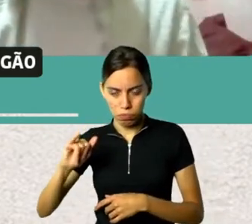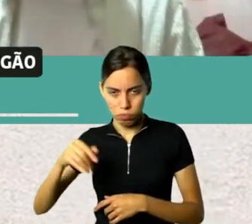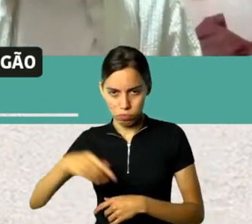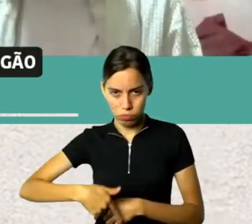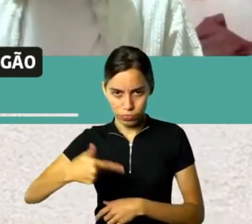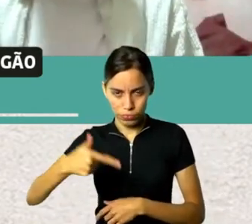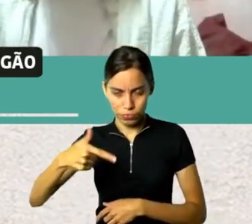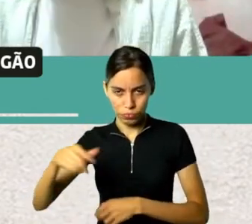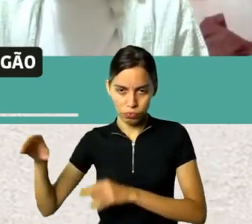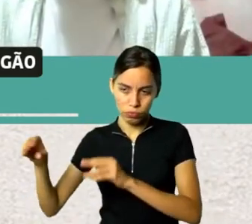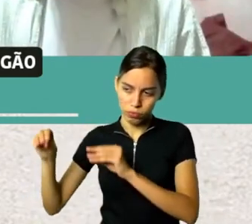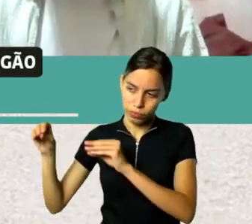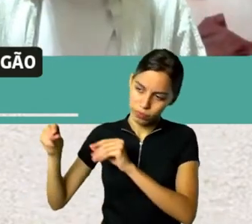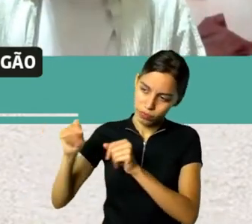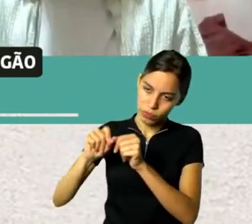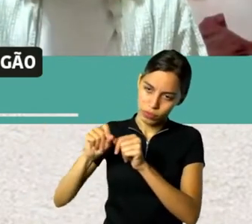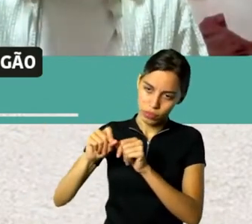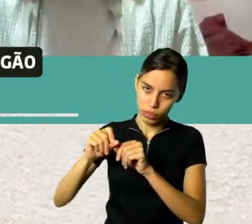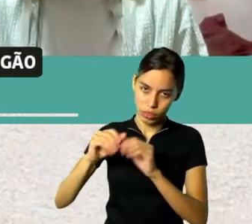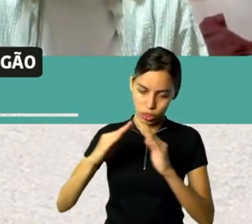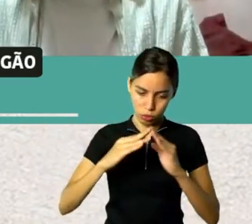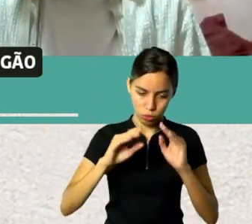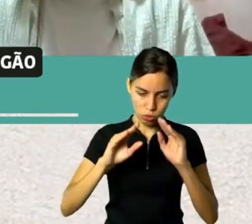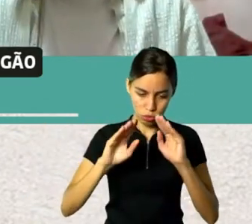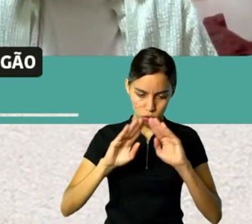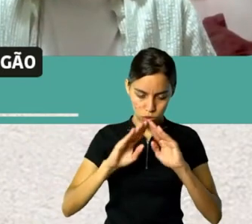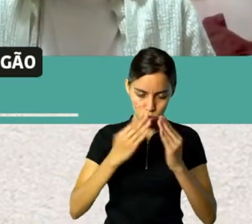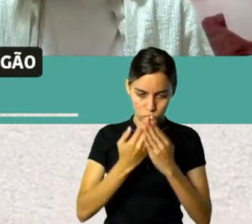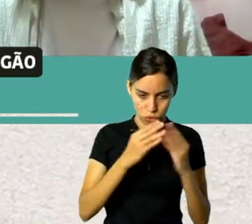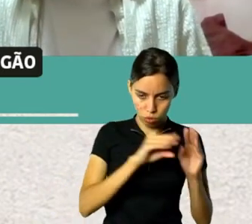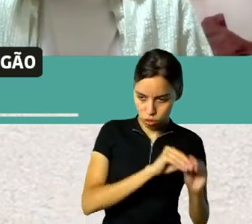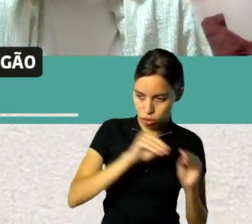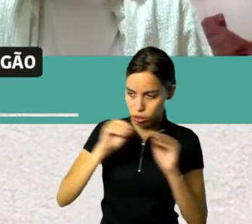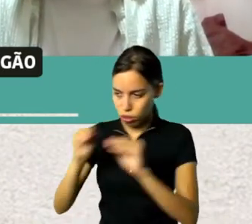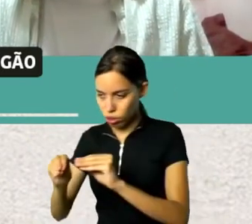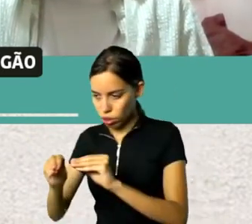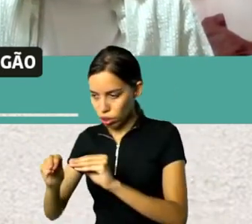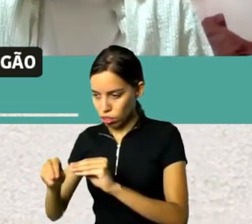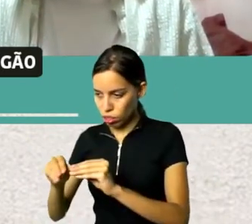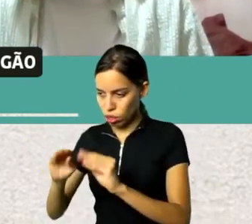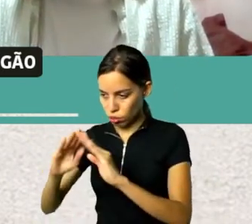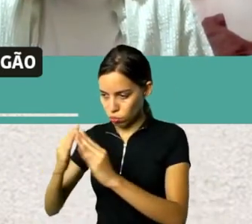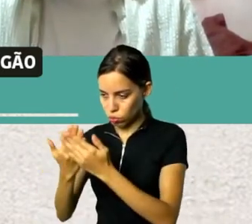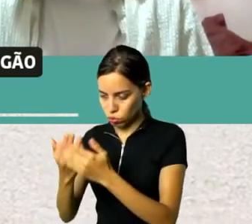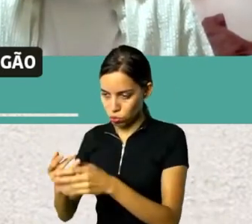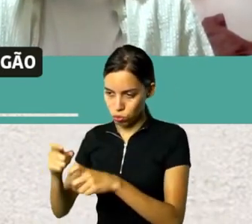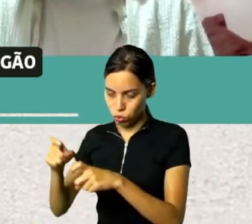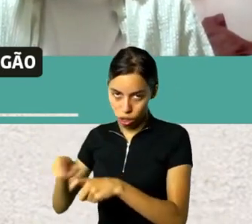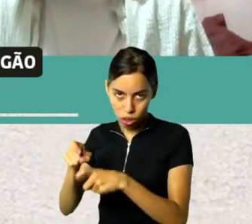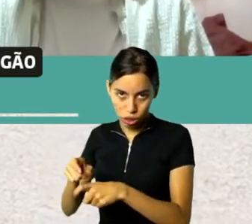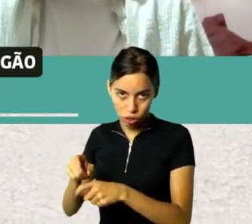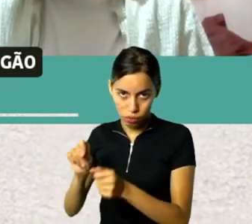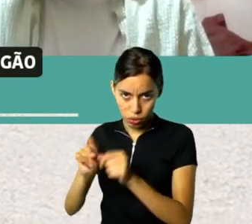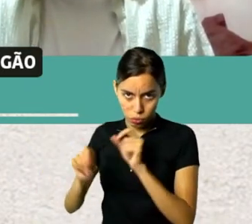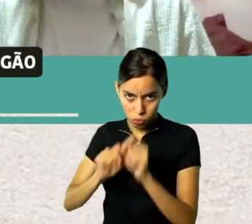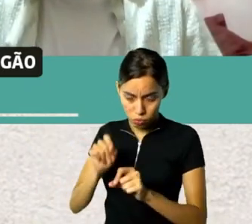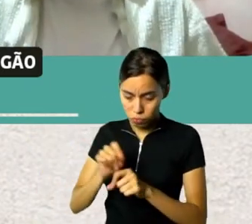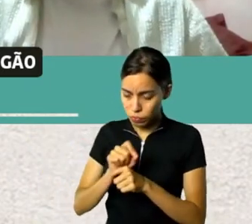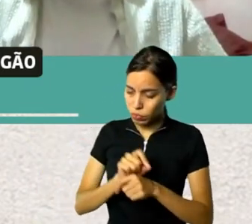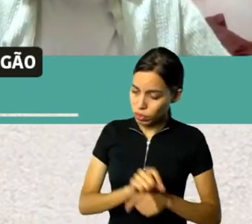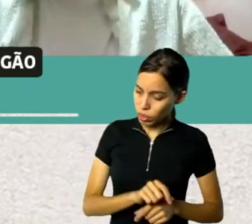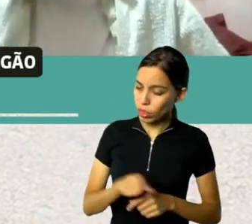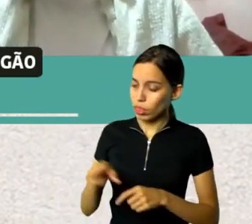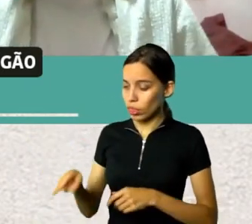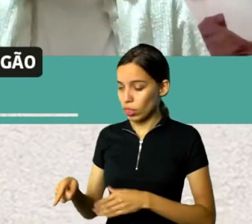teve uma escola boa de arte também, ali na Europa, então, ele já tinha alguma referência boa,